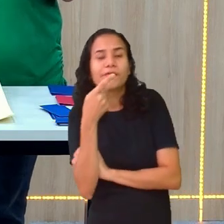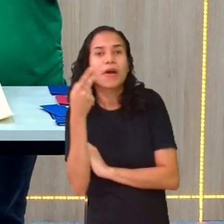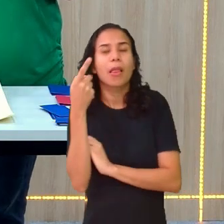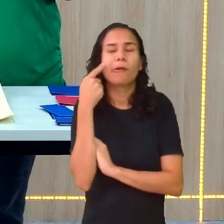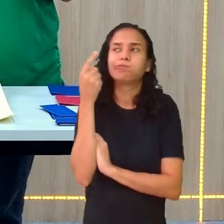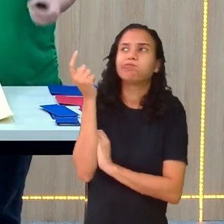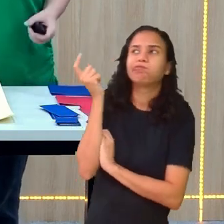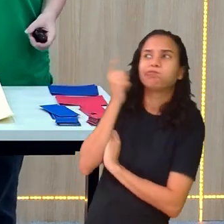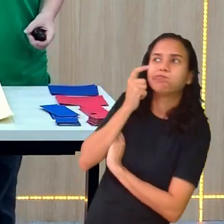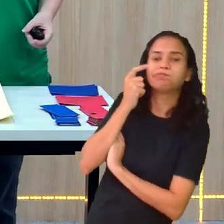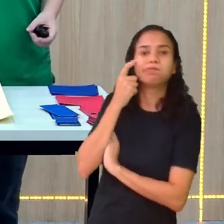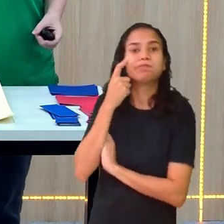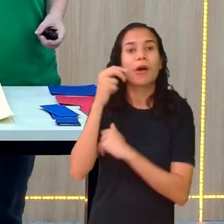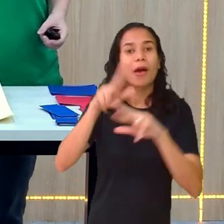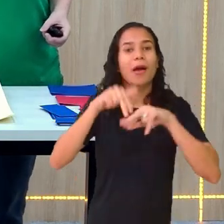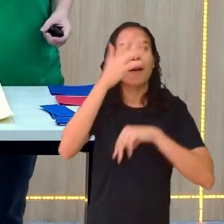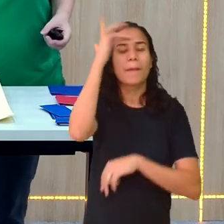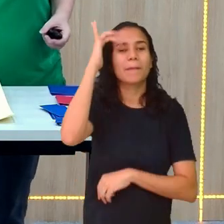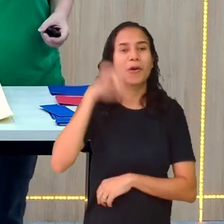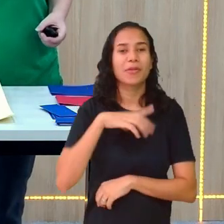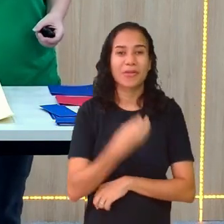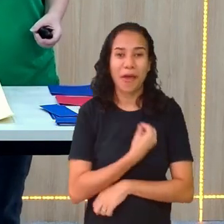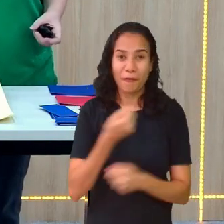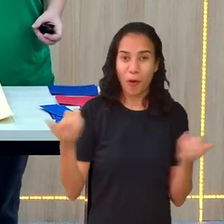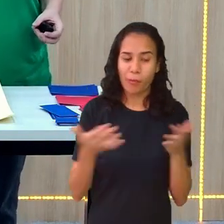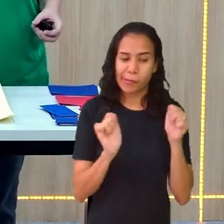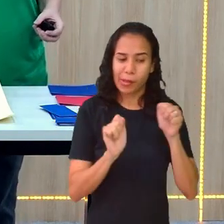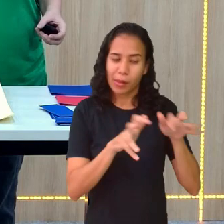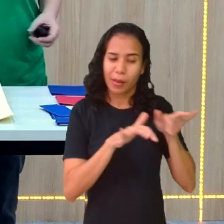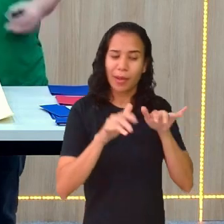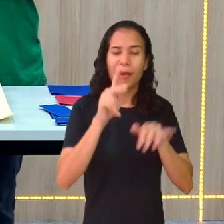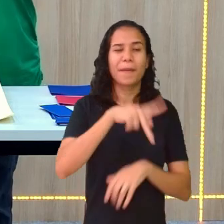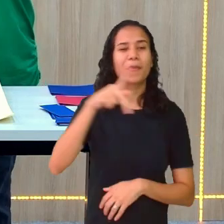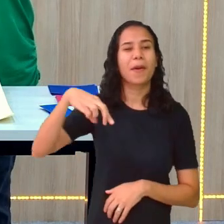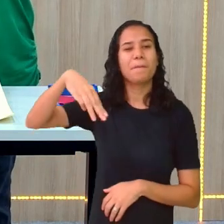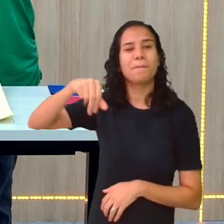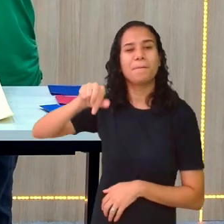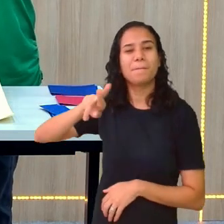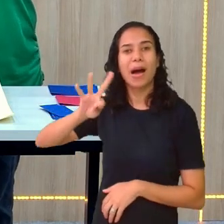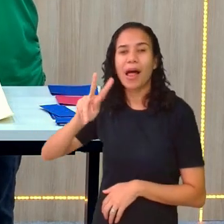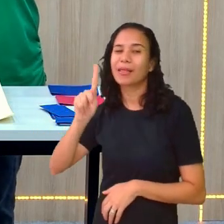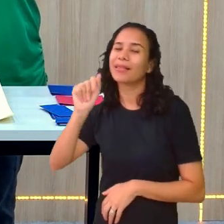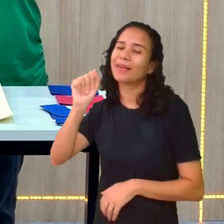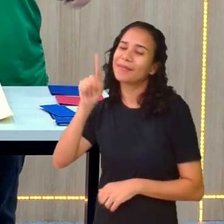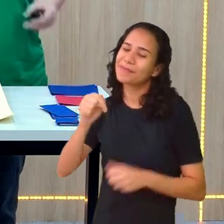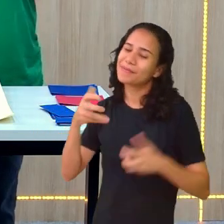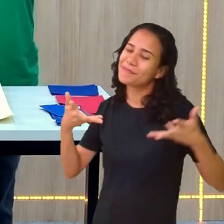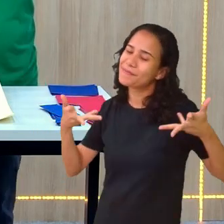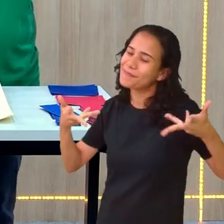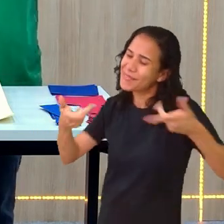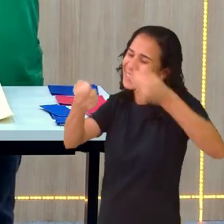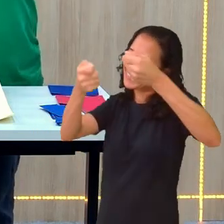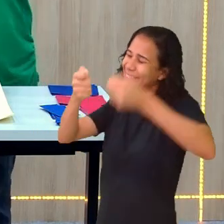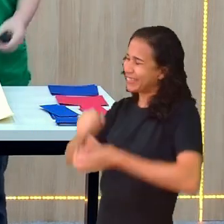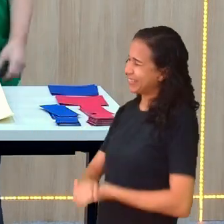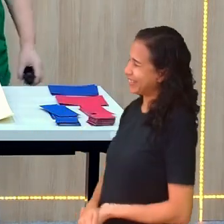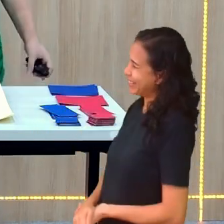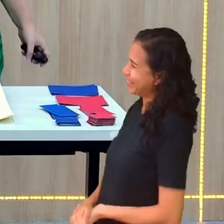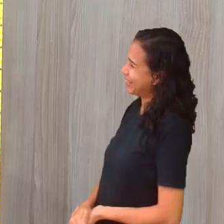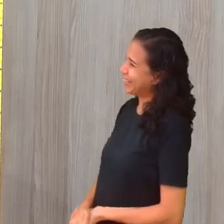questionar e quem está no chat hoje é a professora maravilhosa, professora